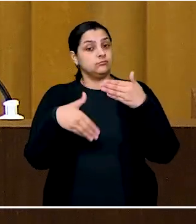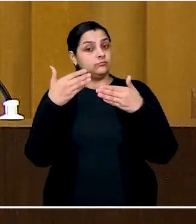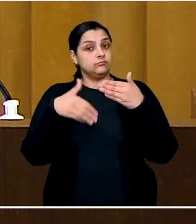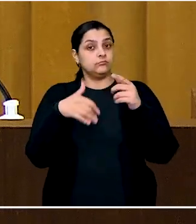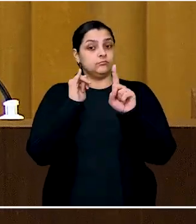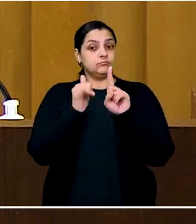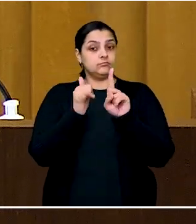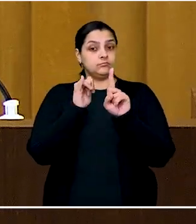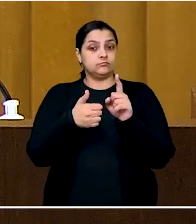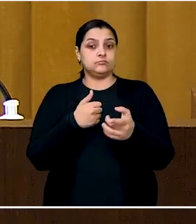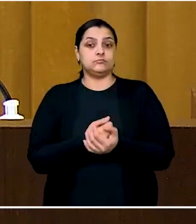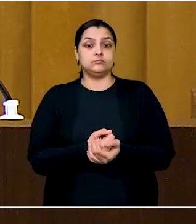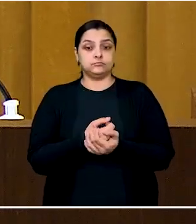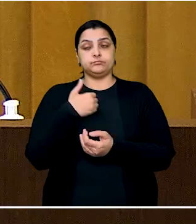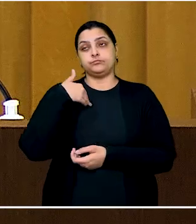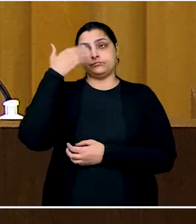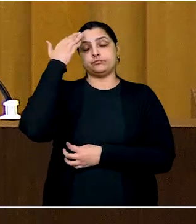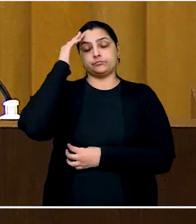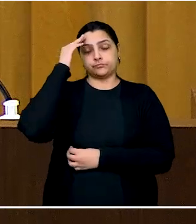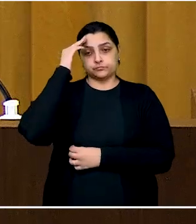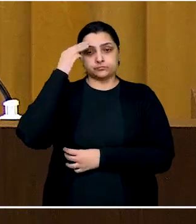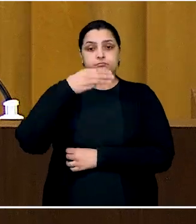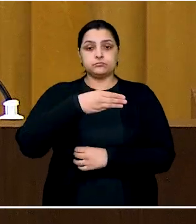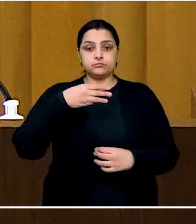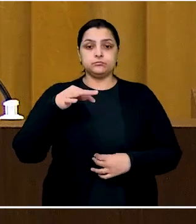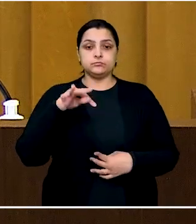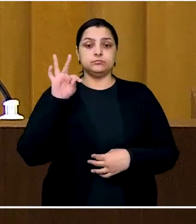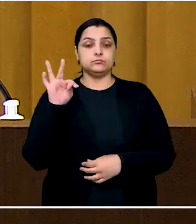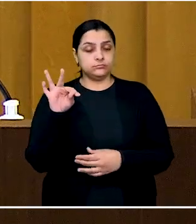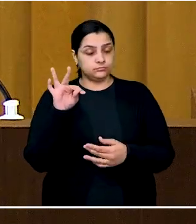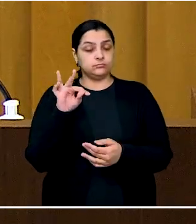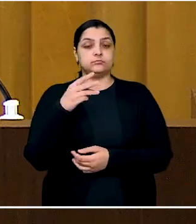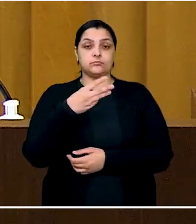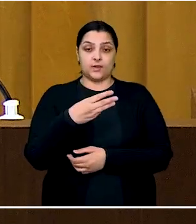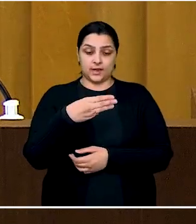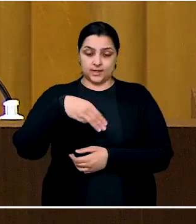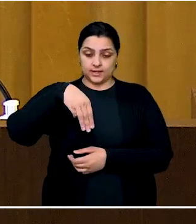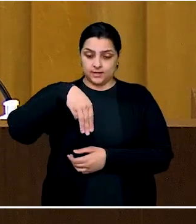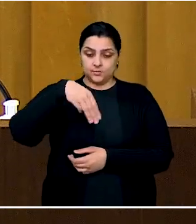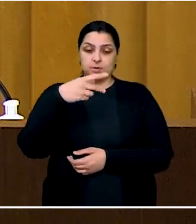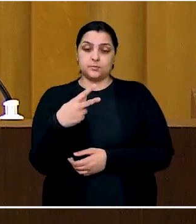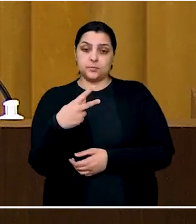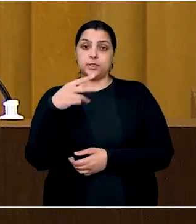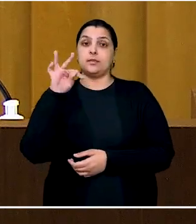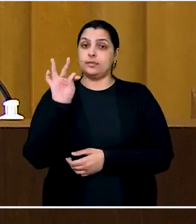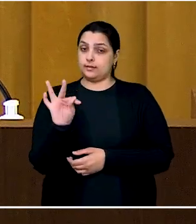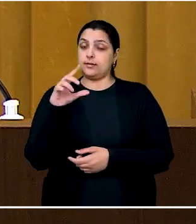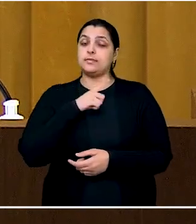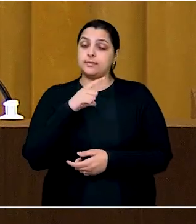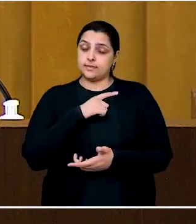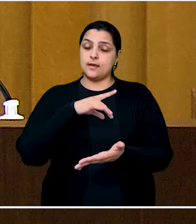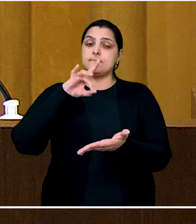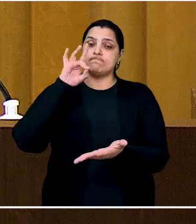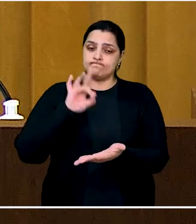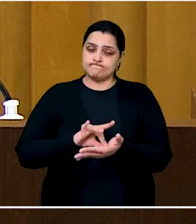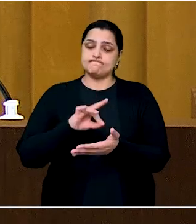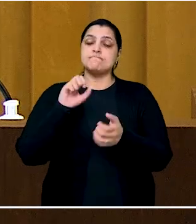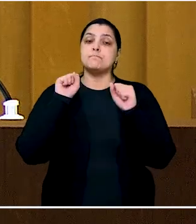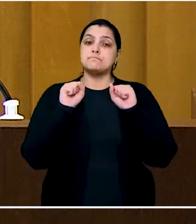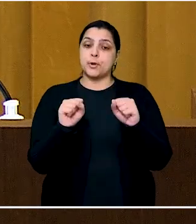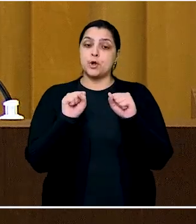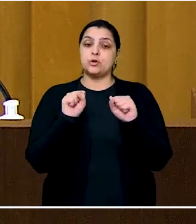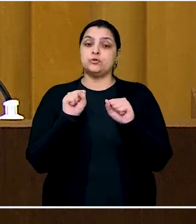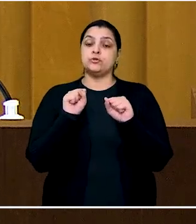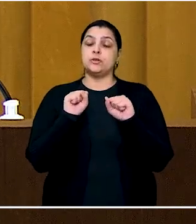divergiram do relator. Entendo que o Ministério Público tem legitimidade para agir nas hipóteses